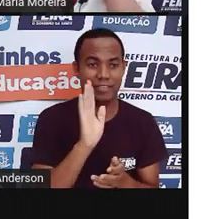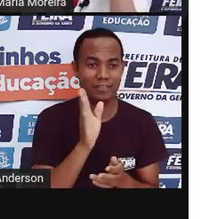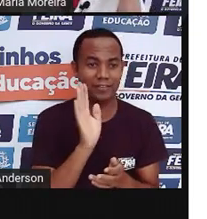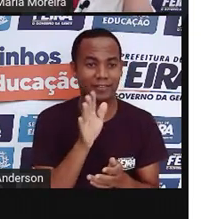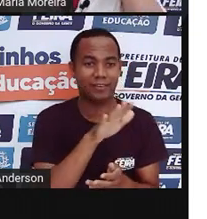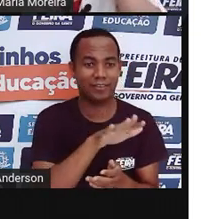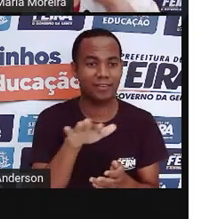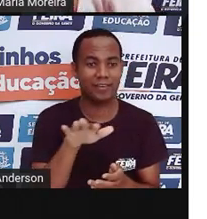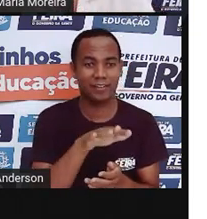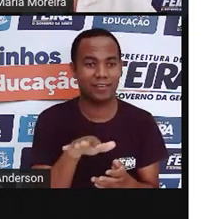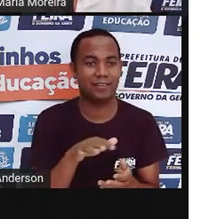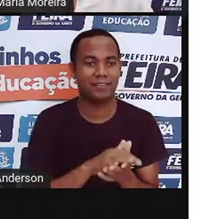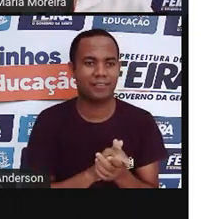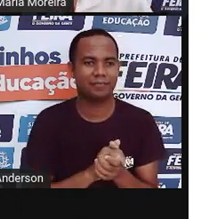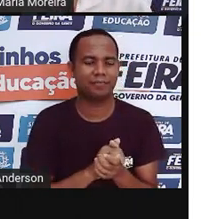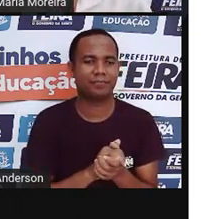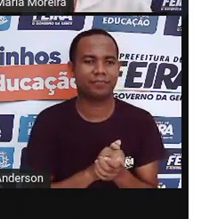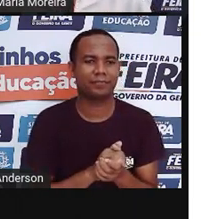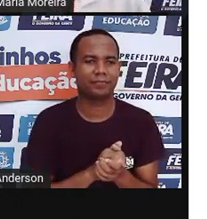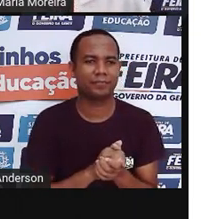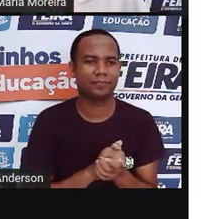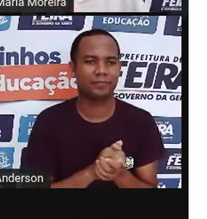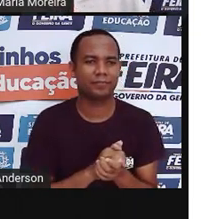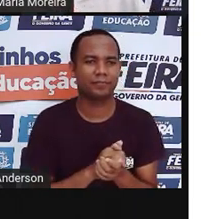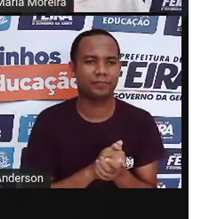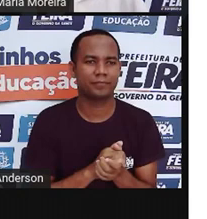desculpa aí para você. Vamos lá.